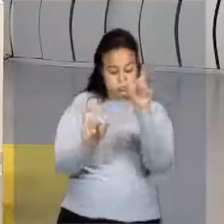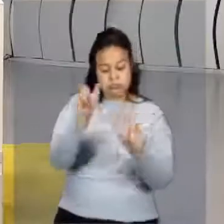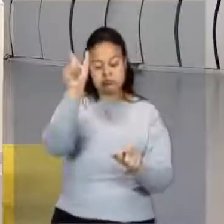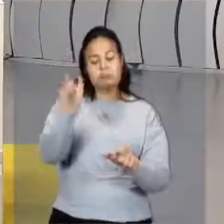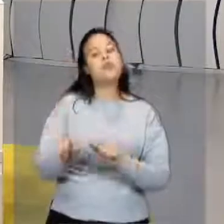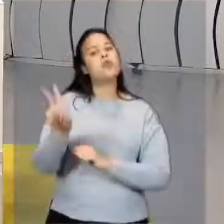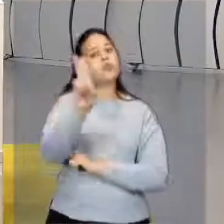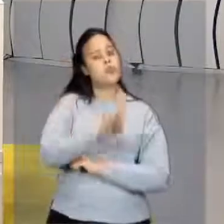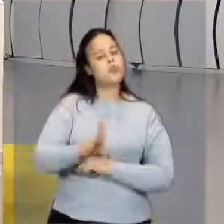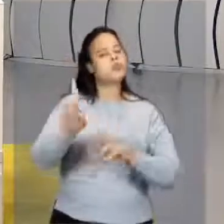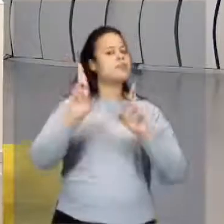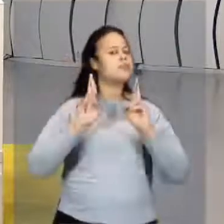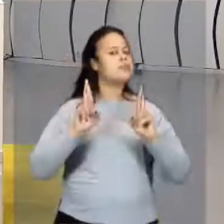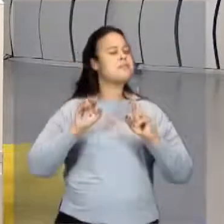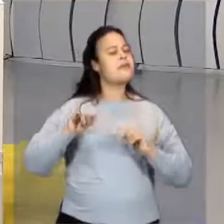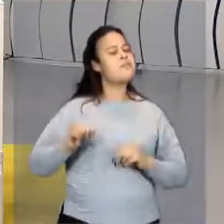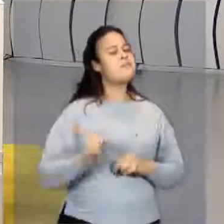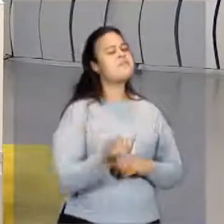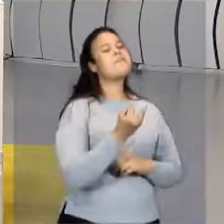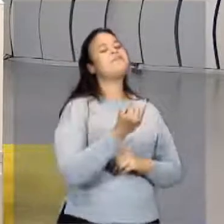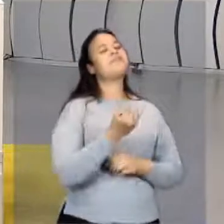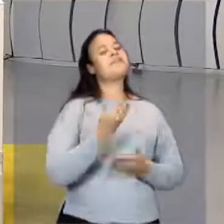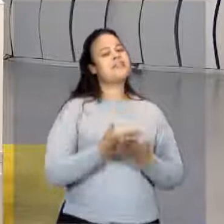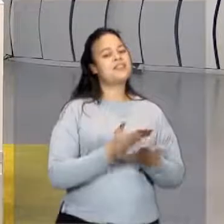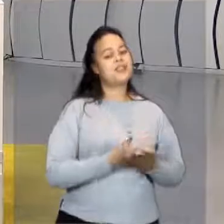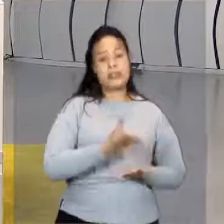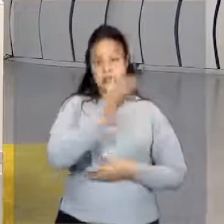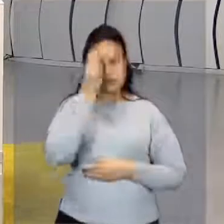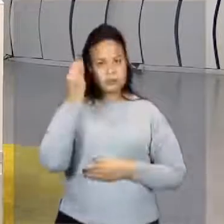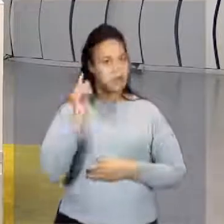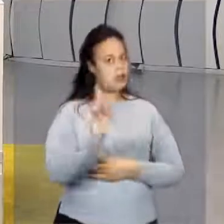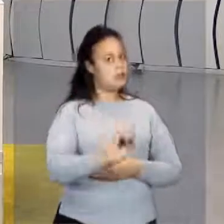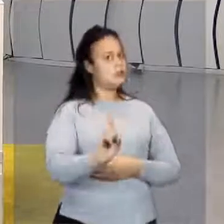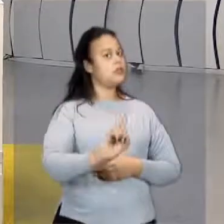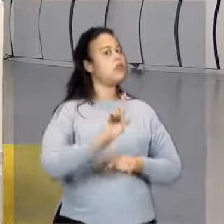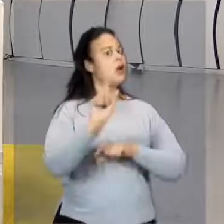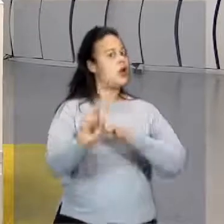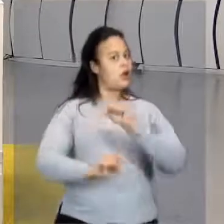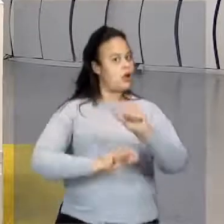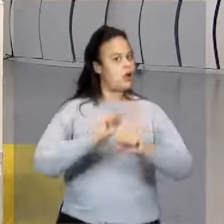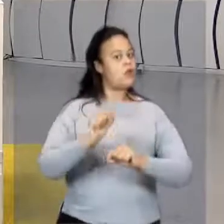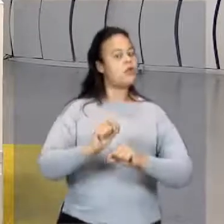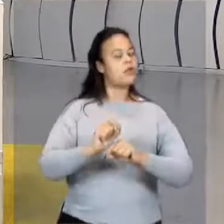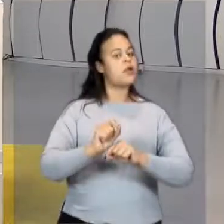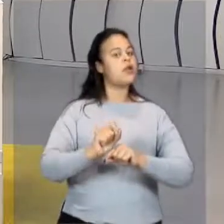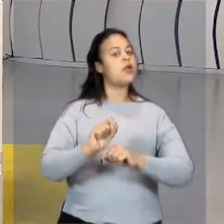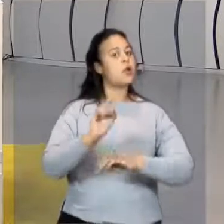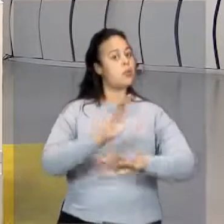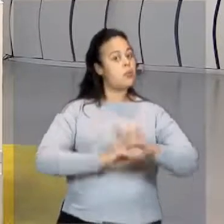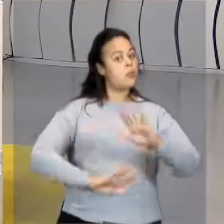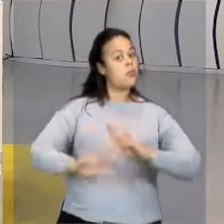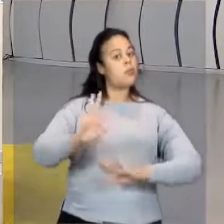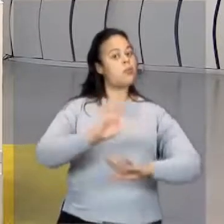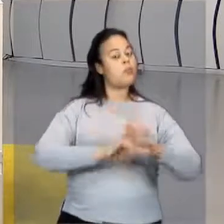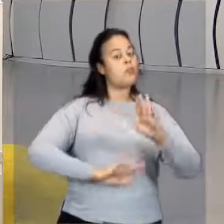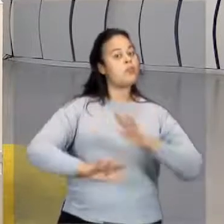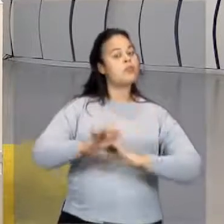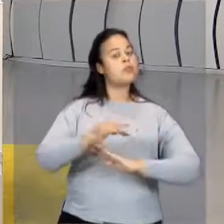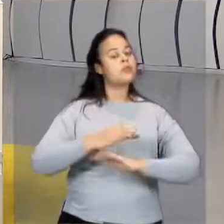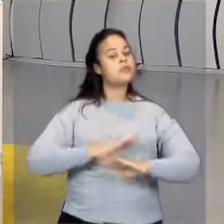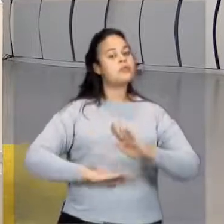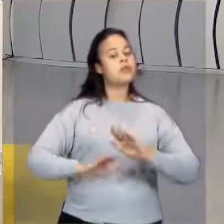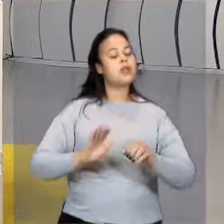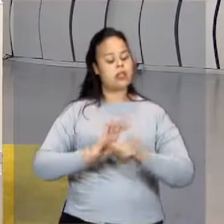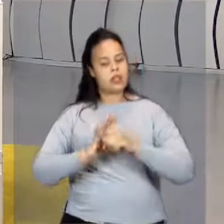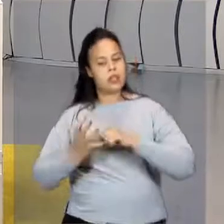Espero que vocês tenham aproveitado a aula. Não se esqueçam, entendeu? De se prevenir com relação a esse período que nós